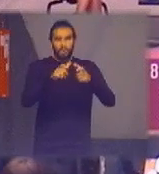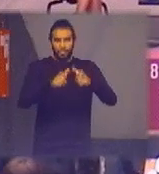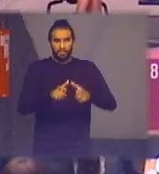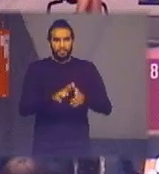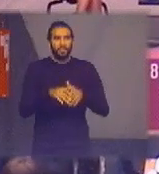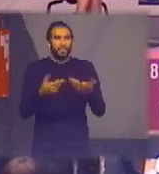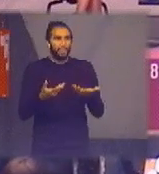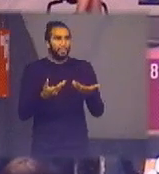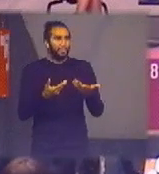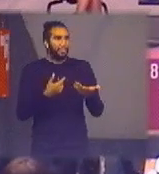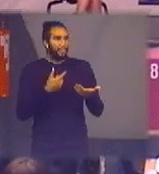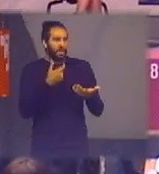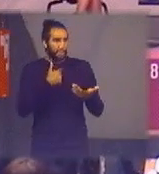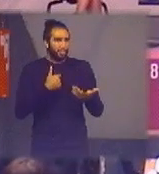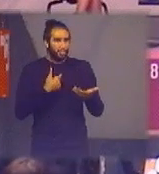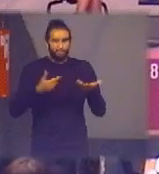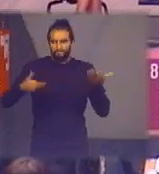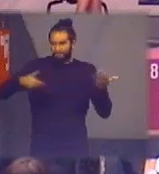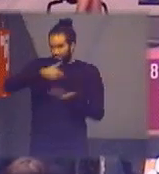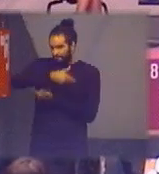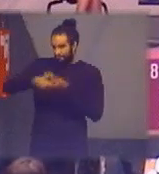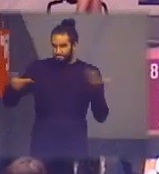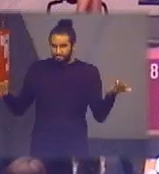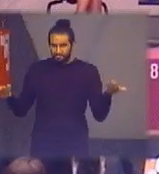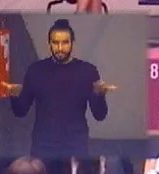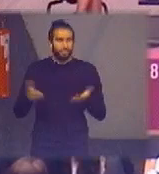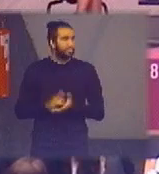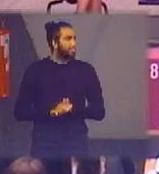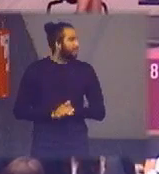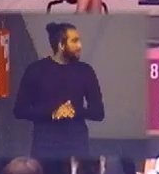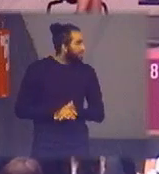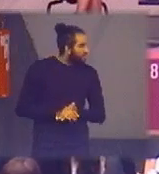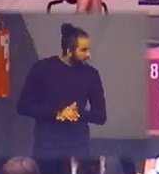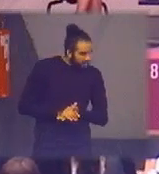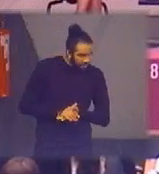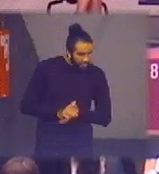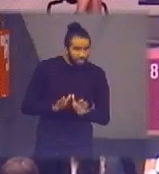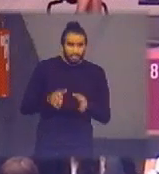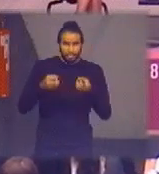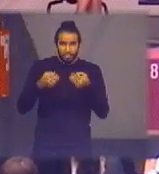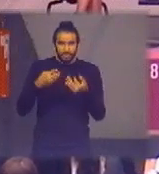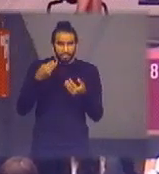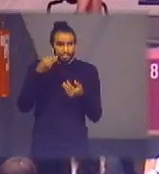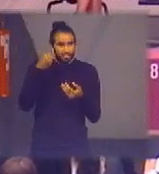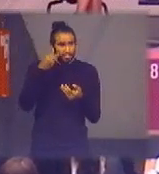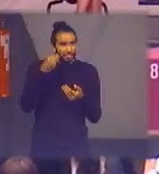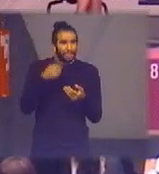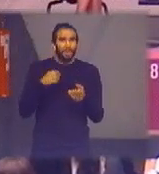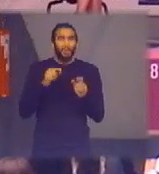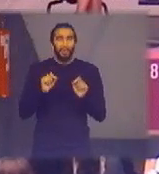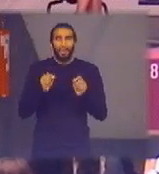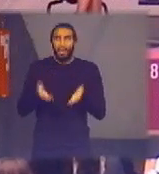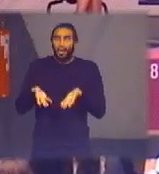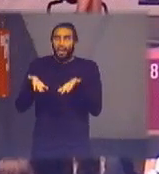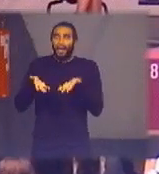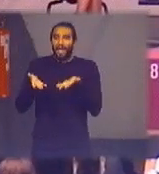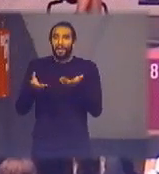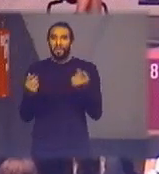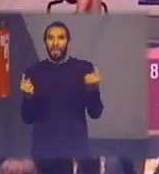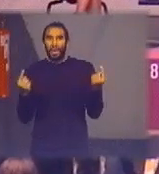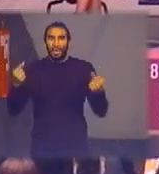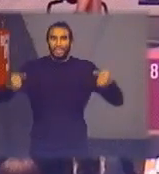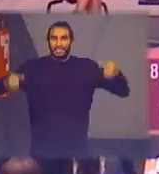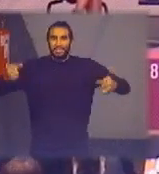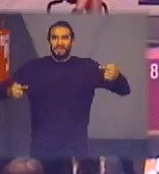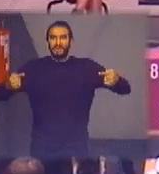ser meu papel aqui de mediador a Ketlin me botou numa situação bem difícil que é animar a discussão entre três entes